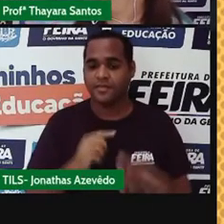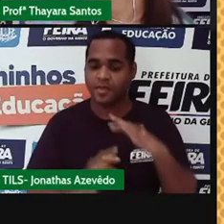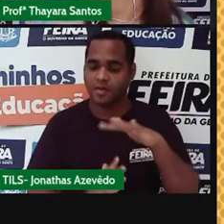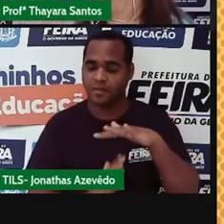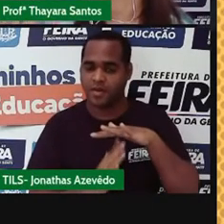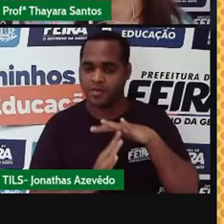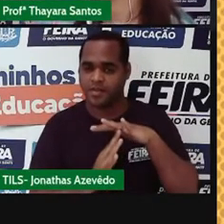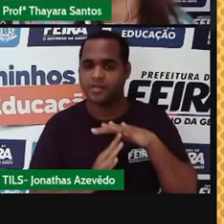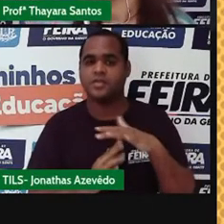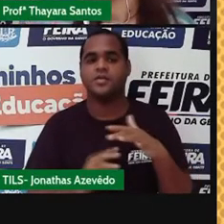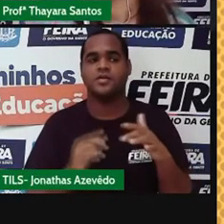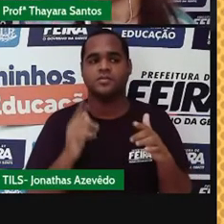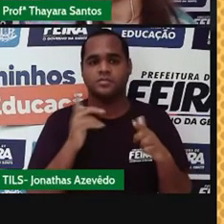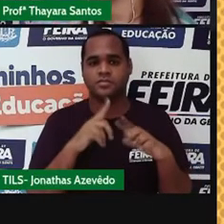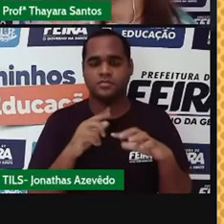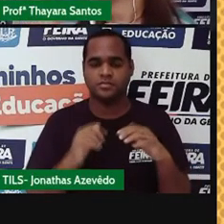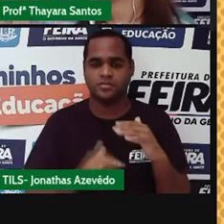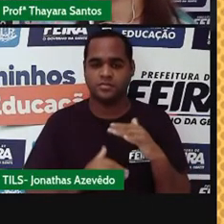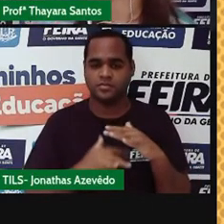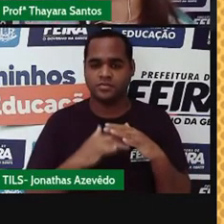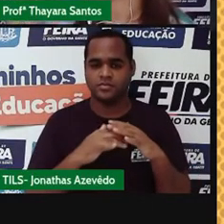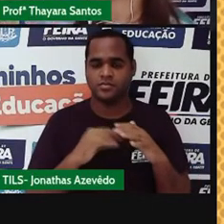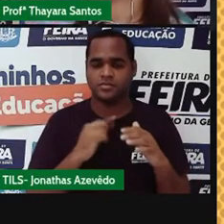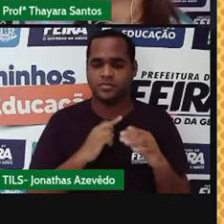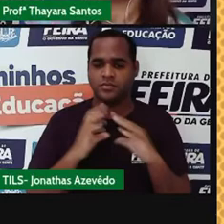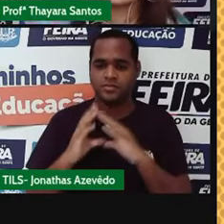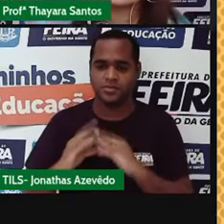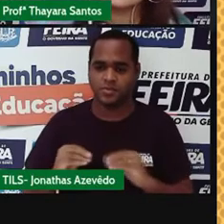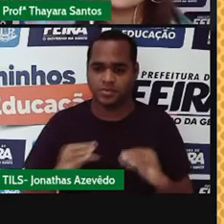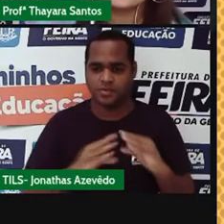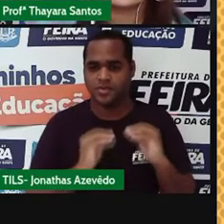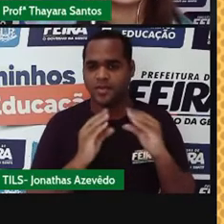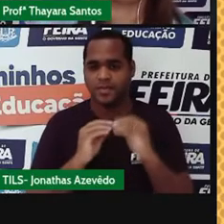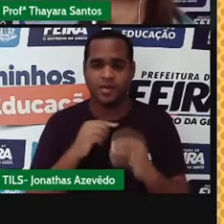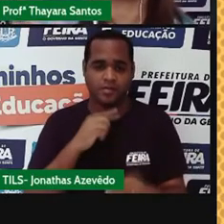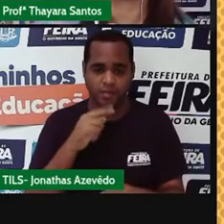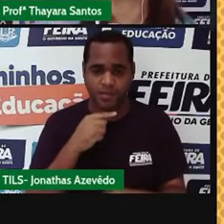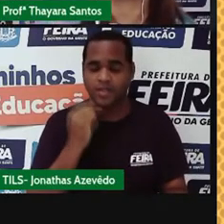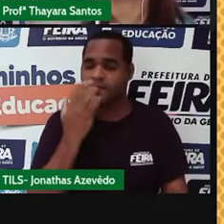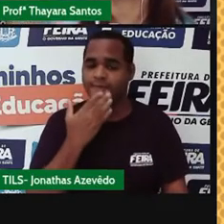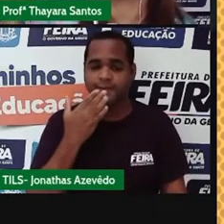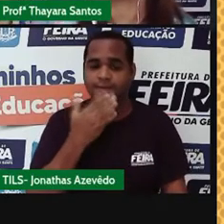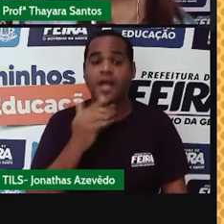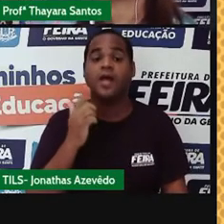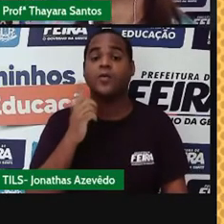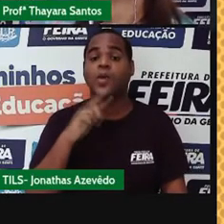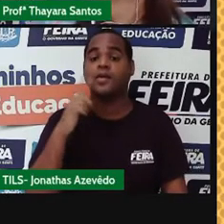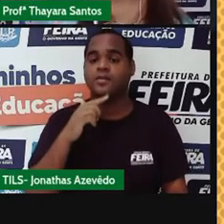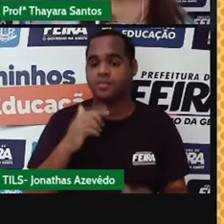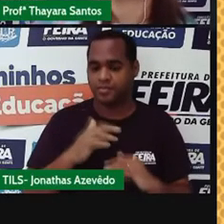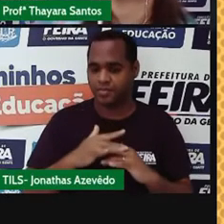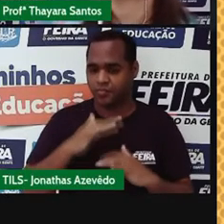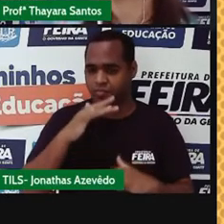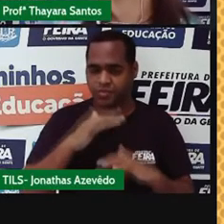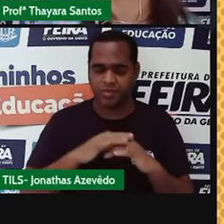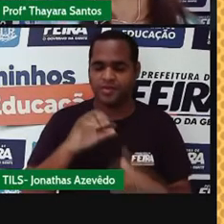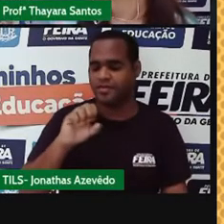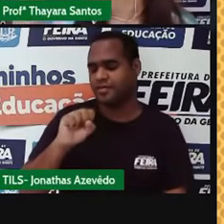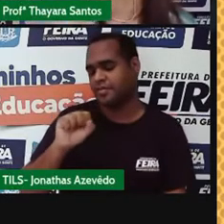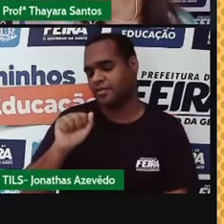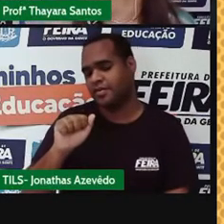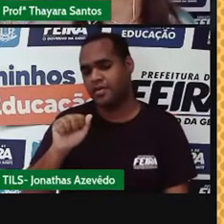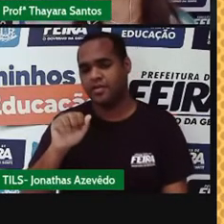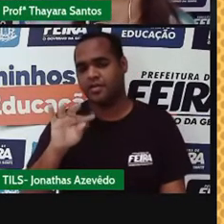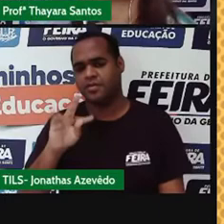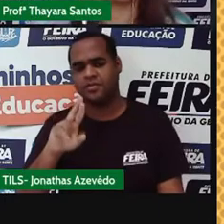aquela capacidade da água de dissolver o açúcar, eu vou passar a extrapolar o ponto de saturação dela,